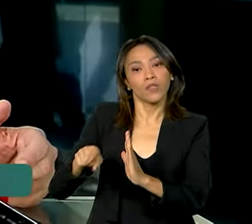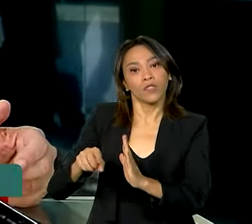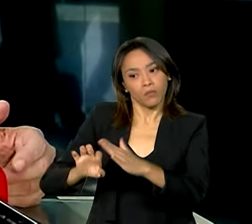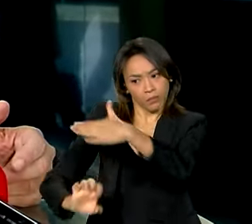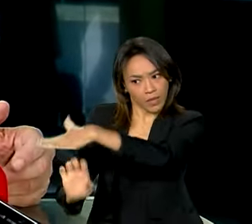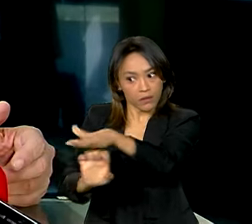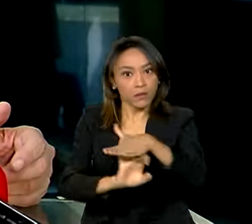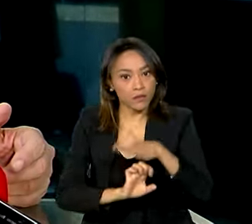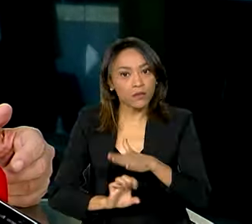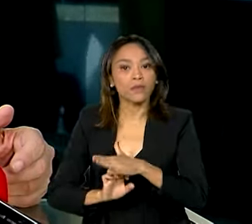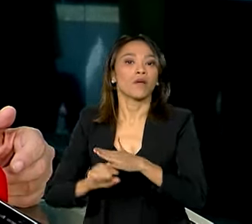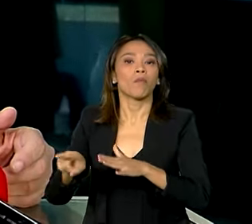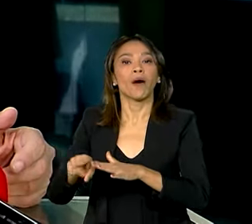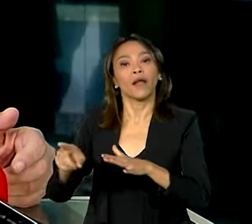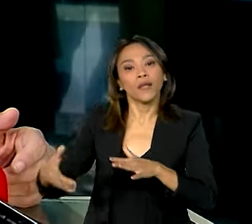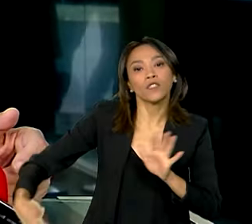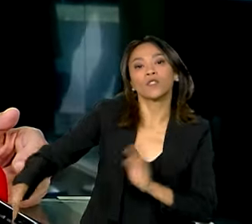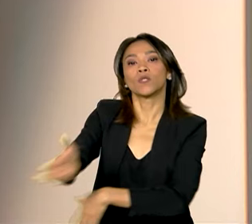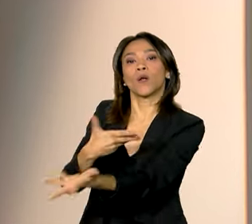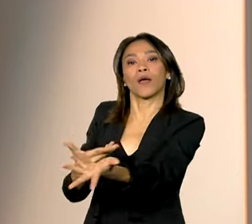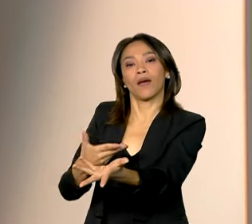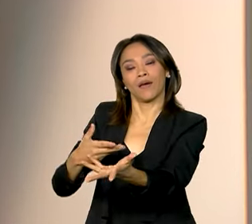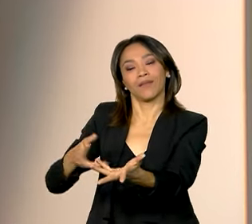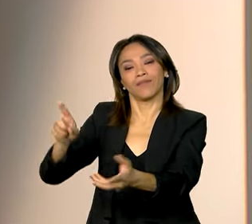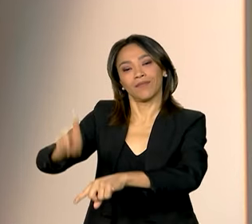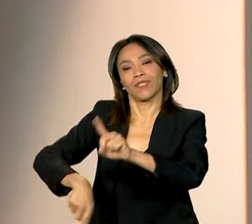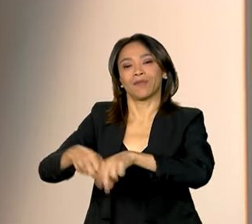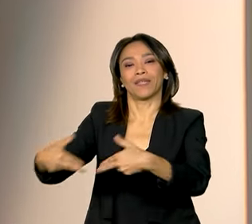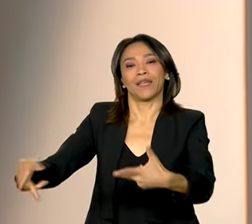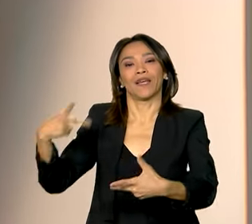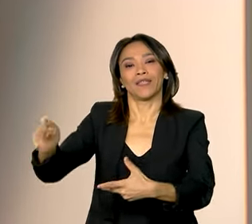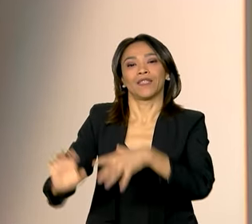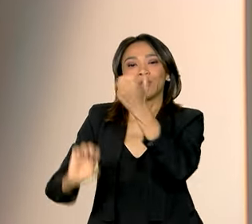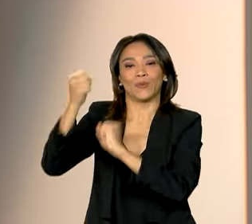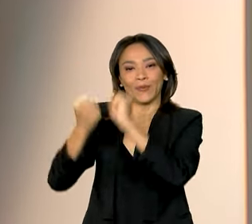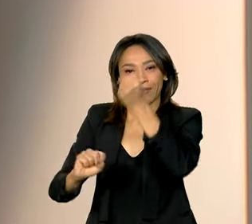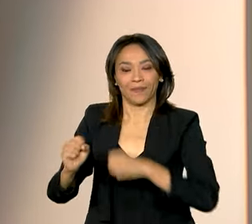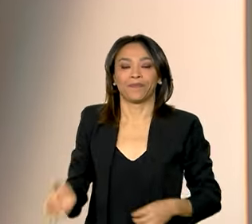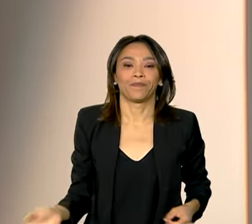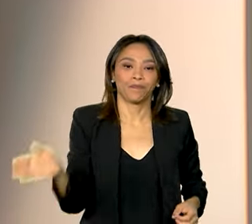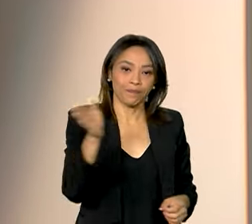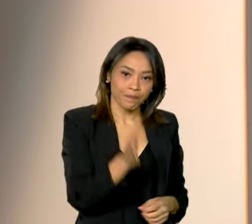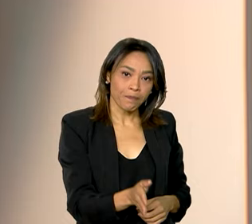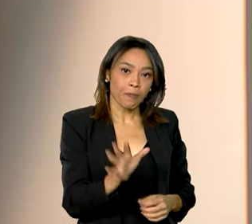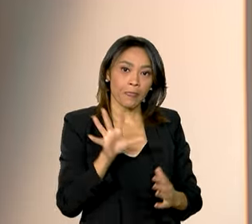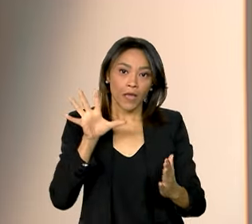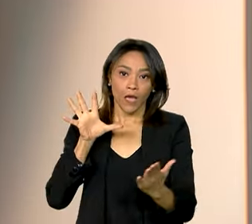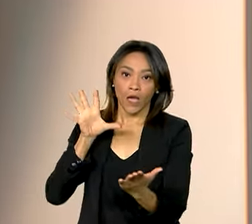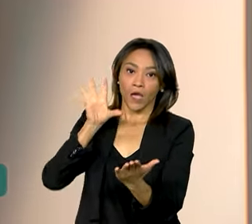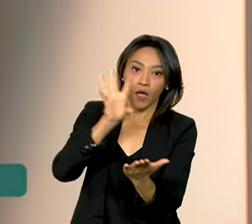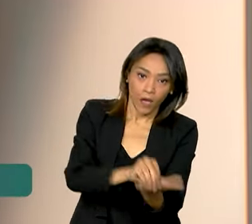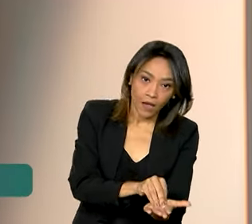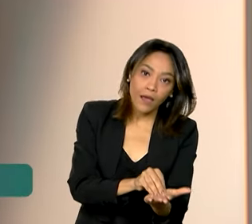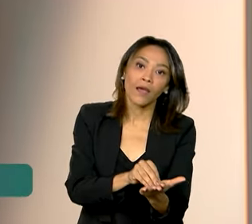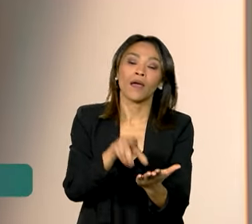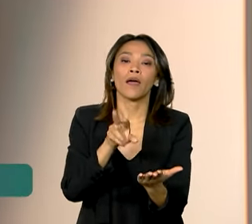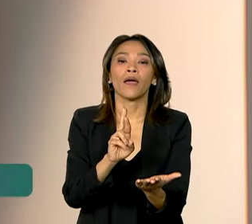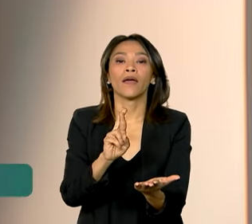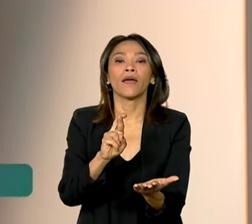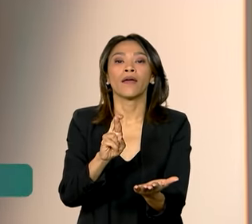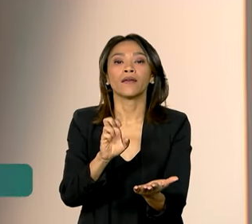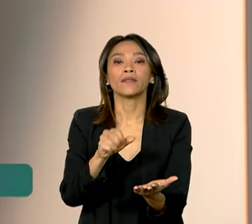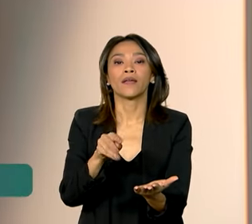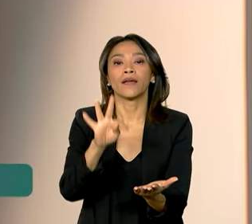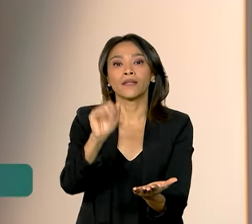modernização do parque industrial brasileiro. E a Receita Federal registrou a maior arrecadação para o mês de março,